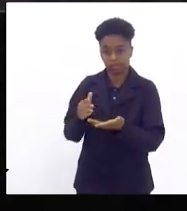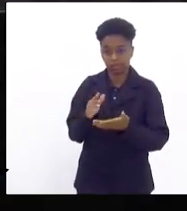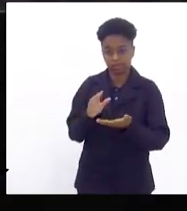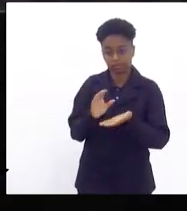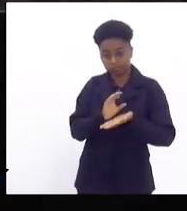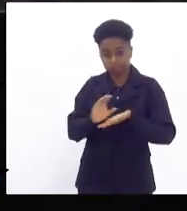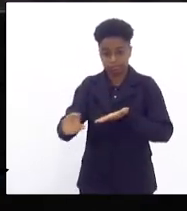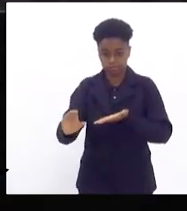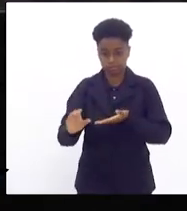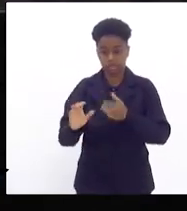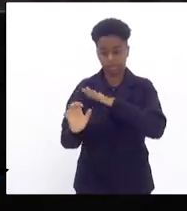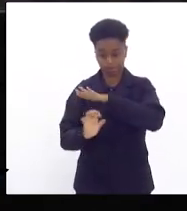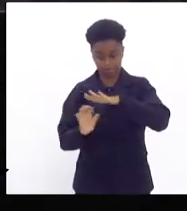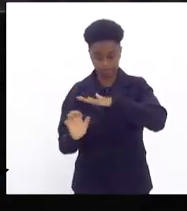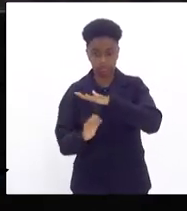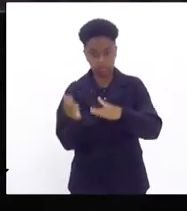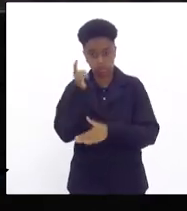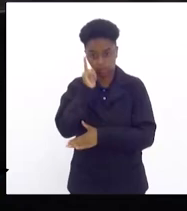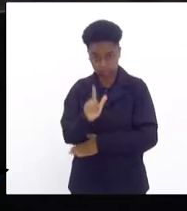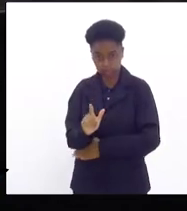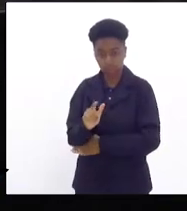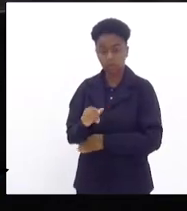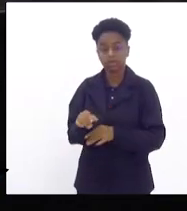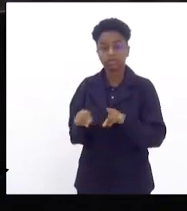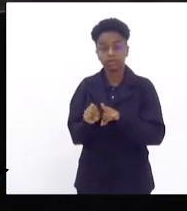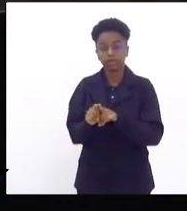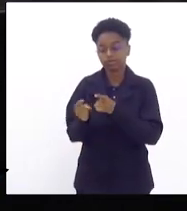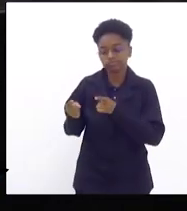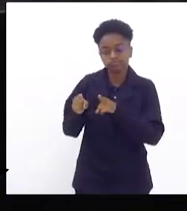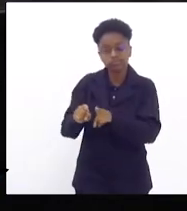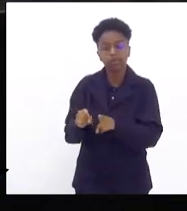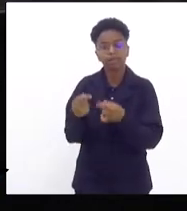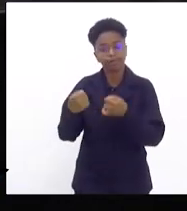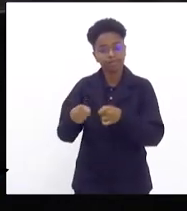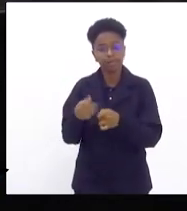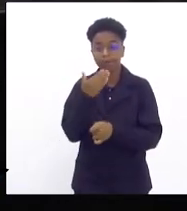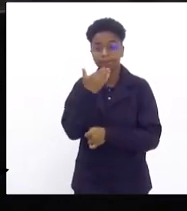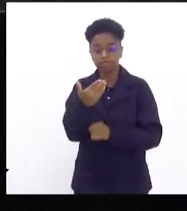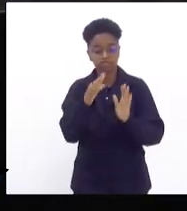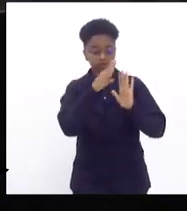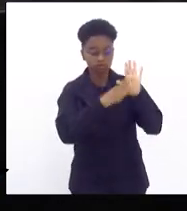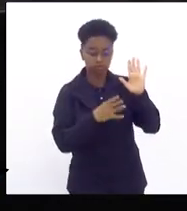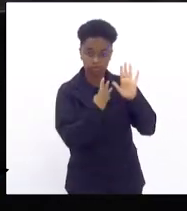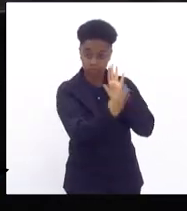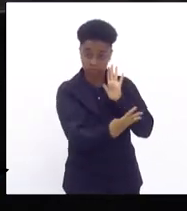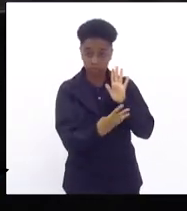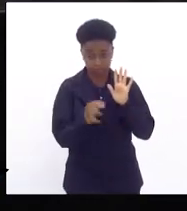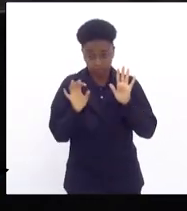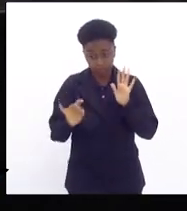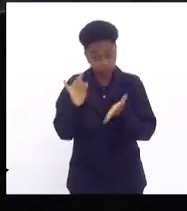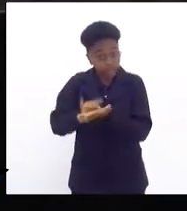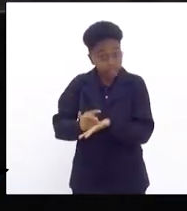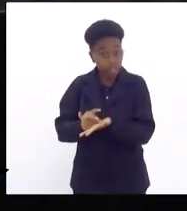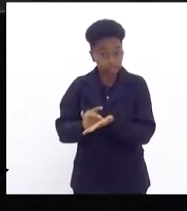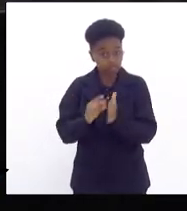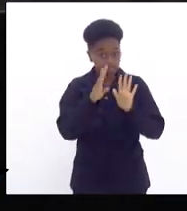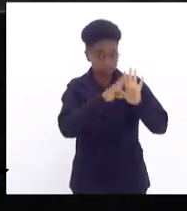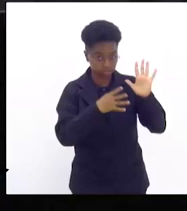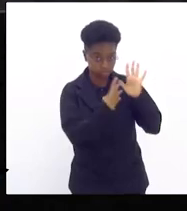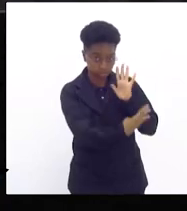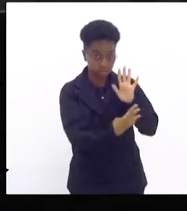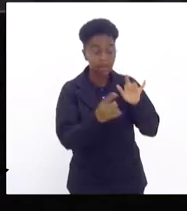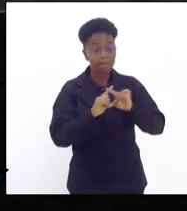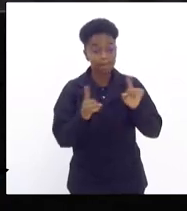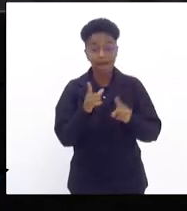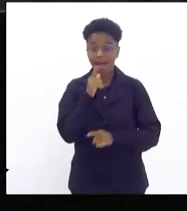empresas que ganharam a concessão e ao mesmo tempo cobrar um cronograma que seja factível mas que a